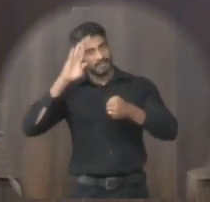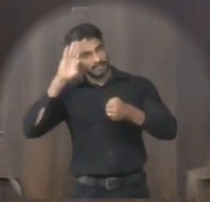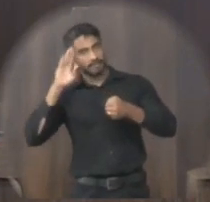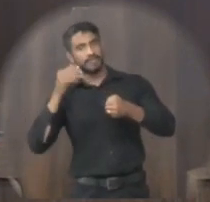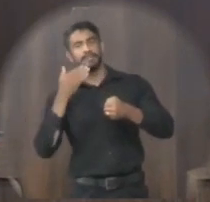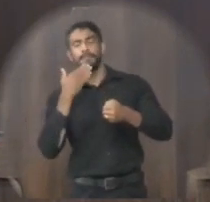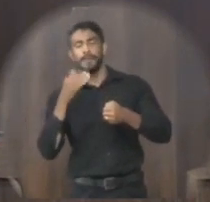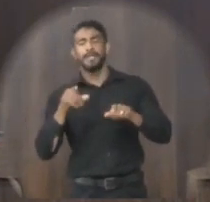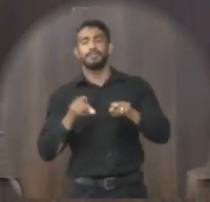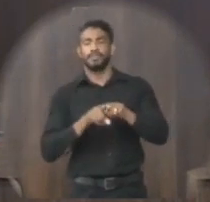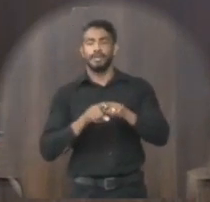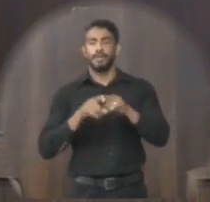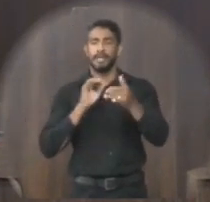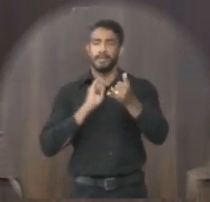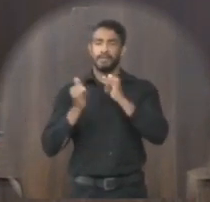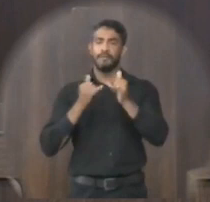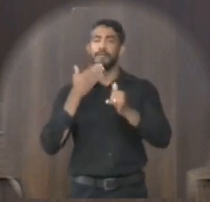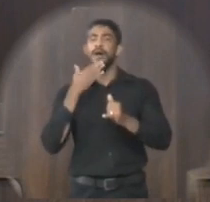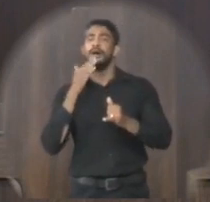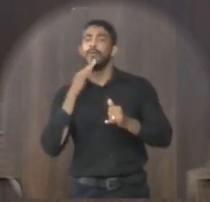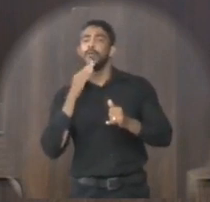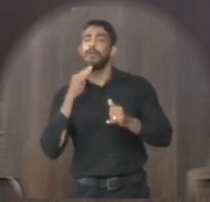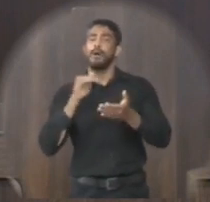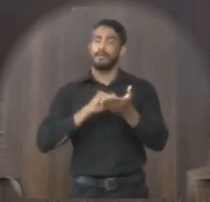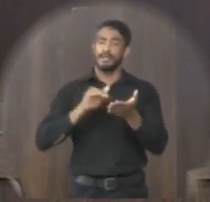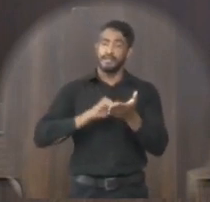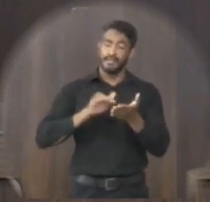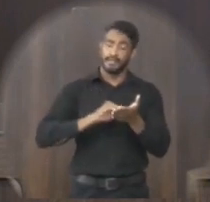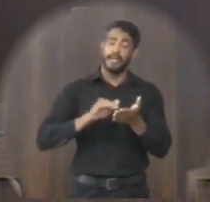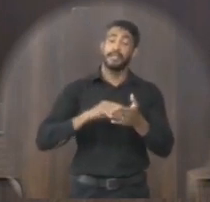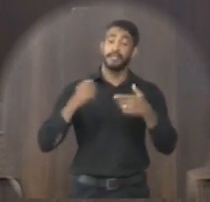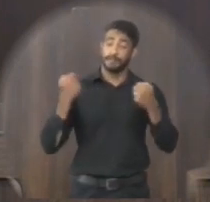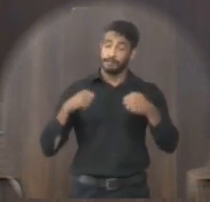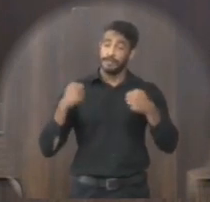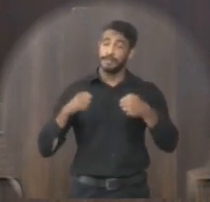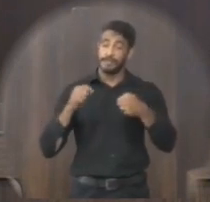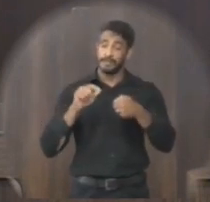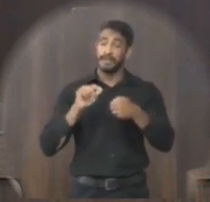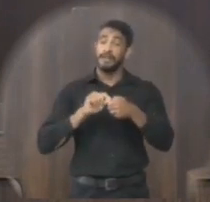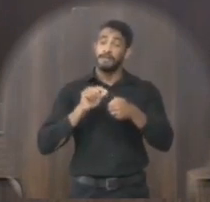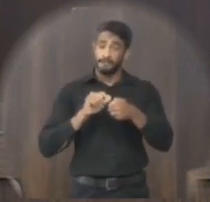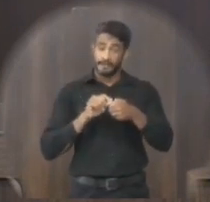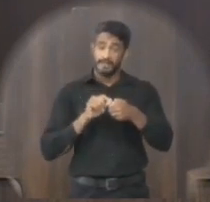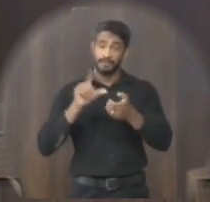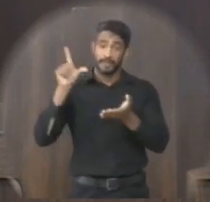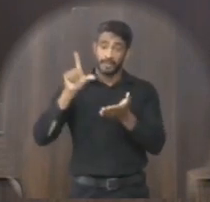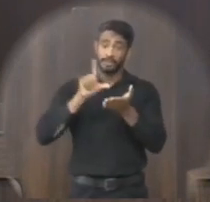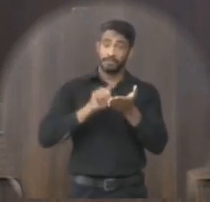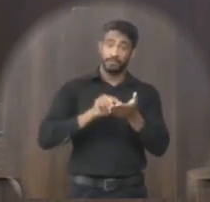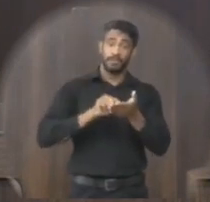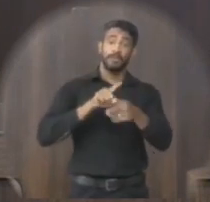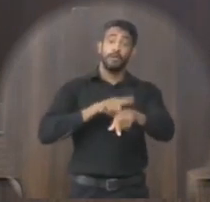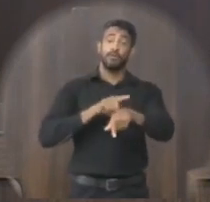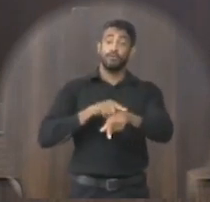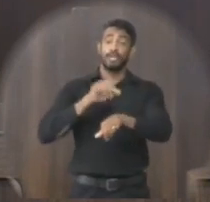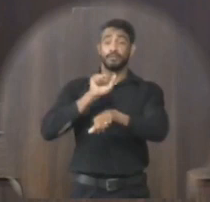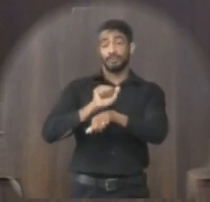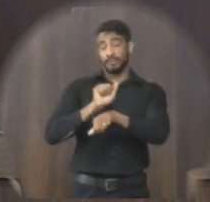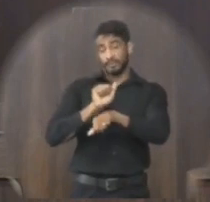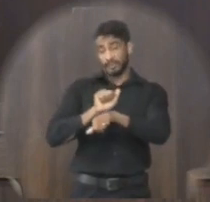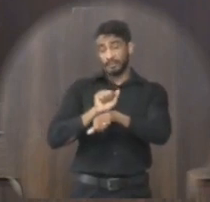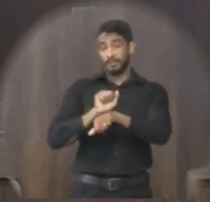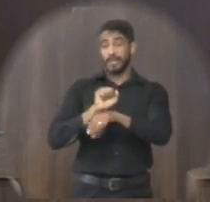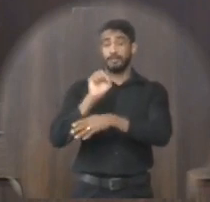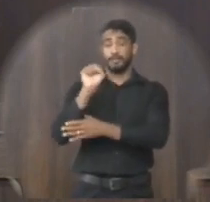solicito ainda informar quais são as medidas que a Secretaria Municipal de Saúde está tomando para reduzir o tempo de espera por atendimento